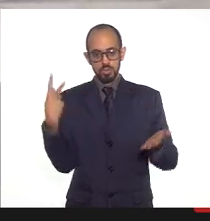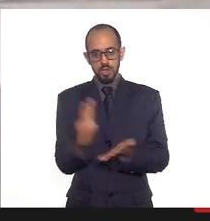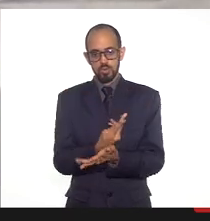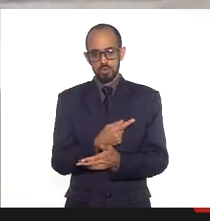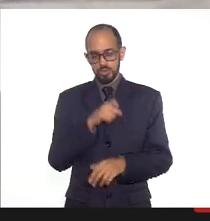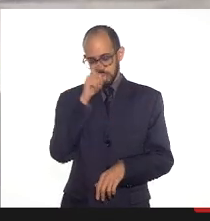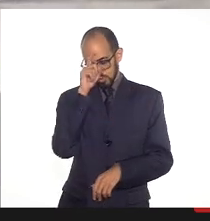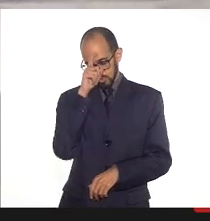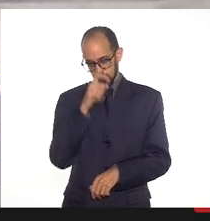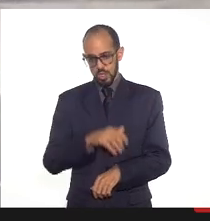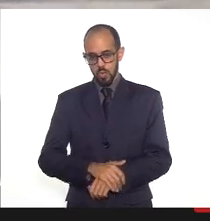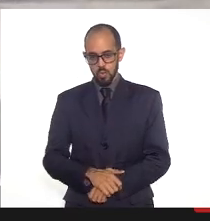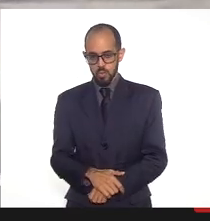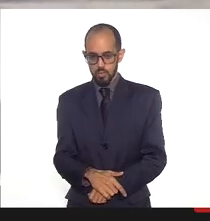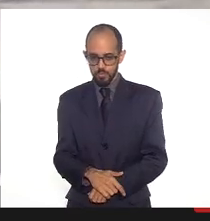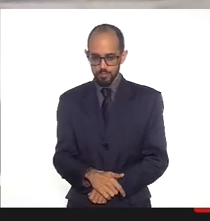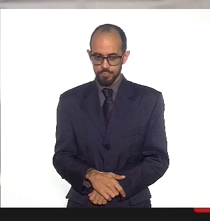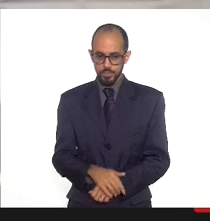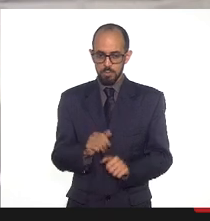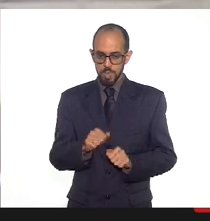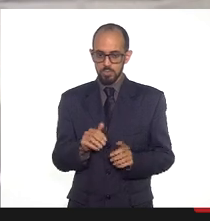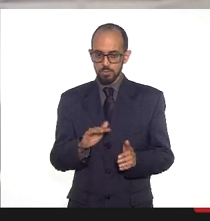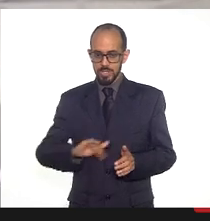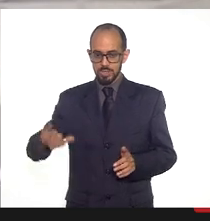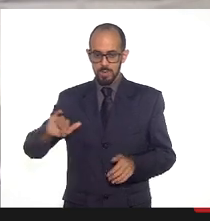Adventista. Pode passar.